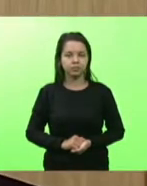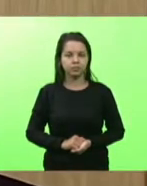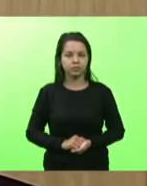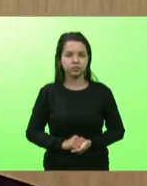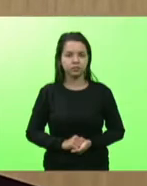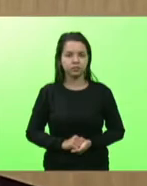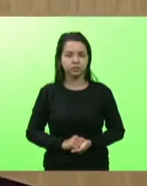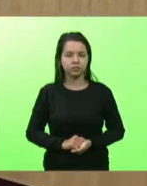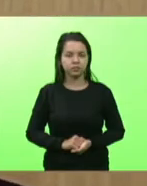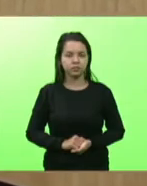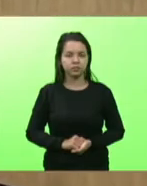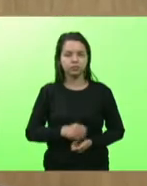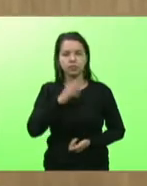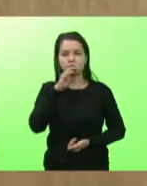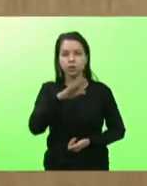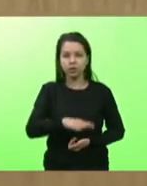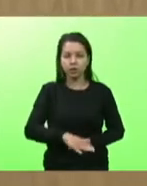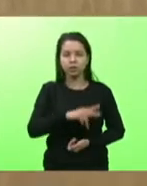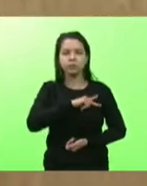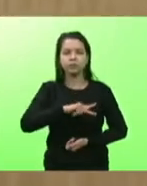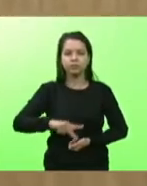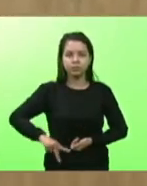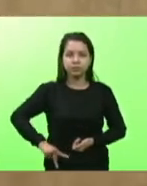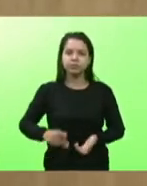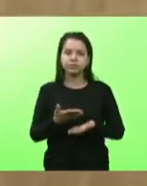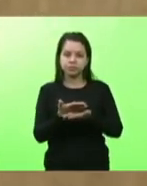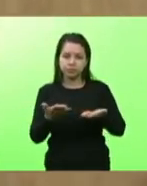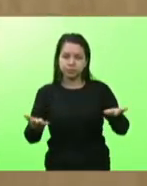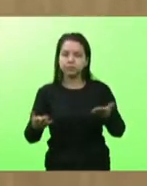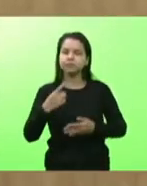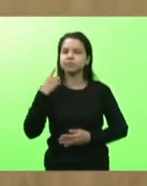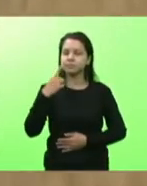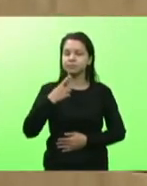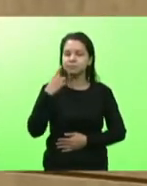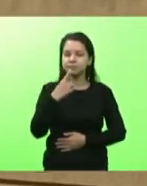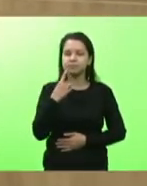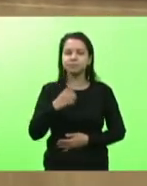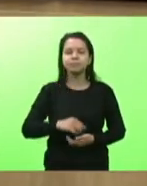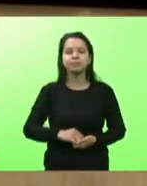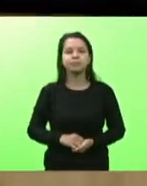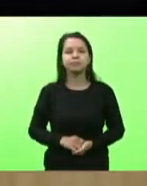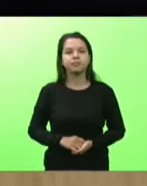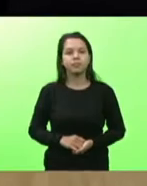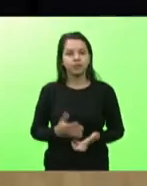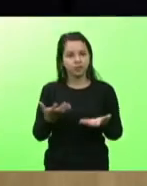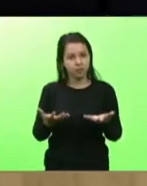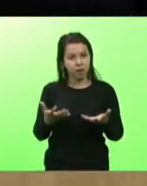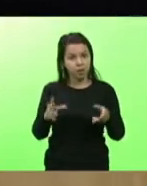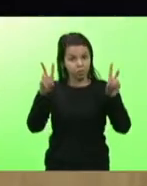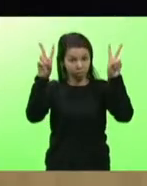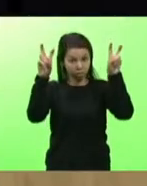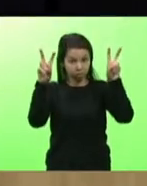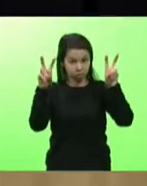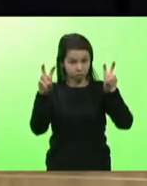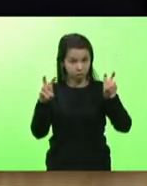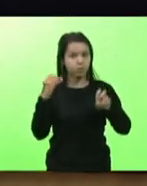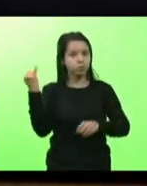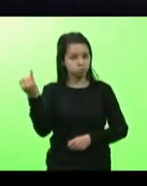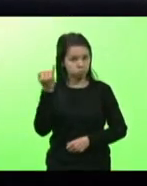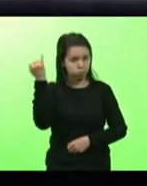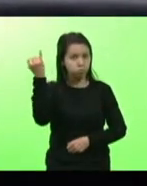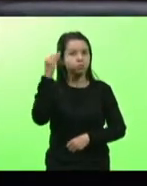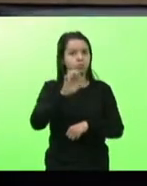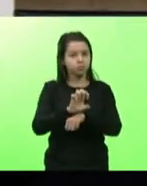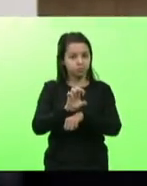Boa tarde, senhor presidente, meus colegas. Quero trazer alguns temas muito relevantes para o estado de Santa